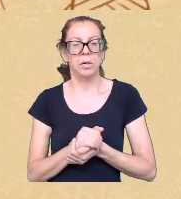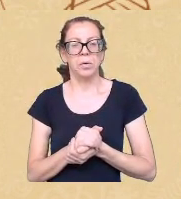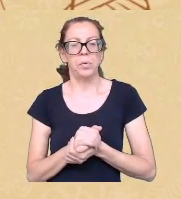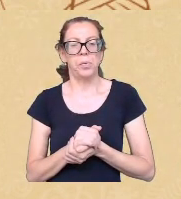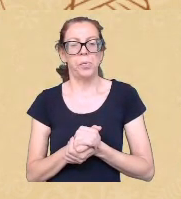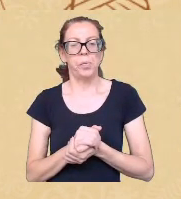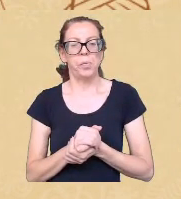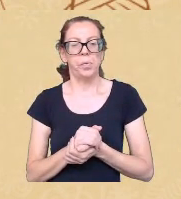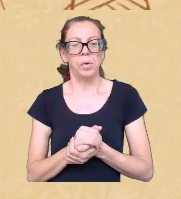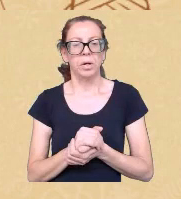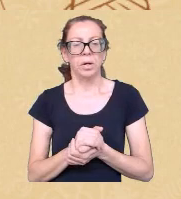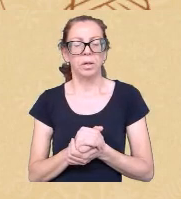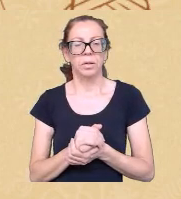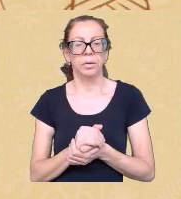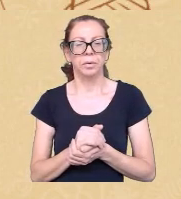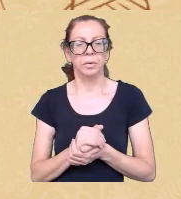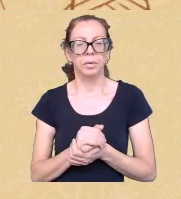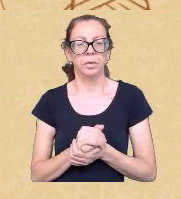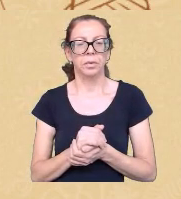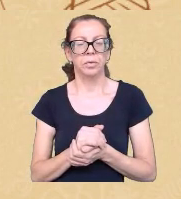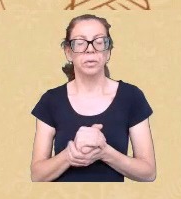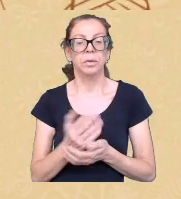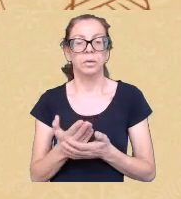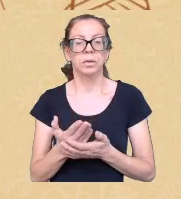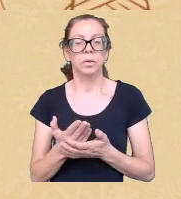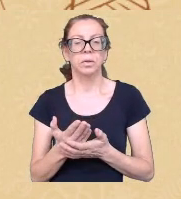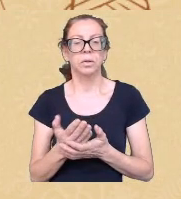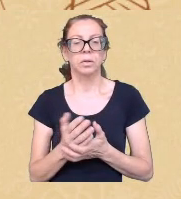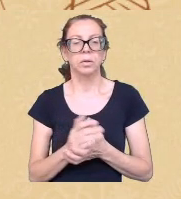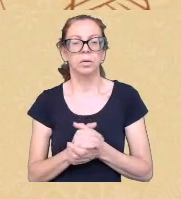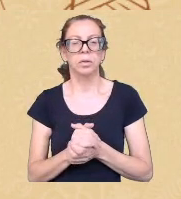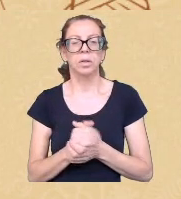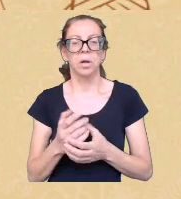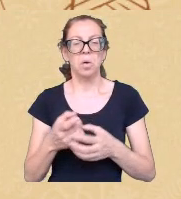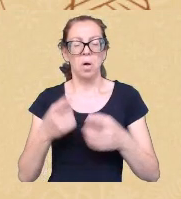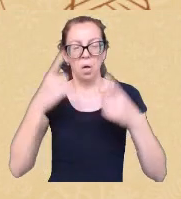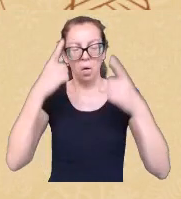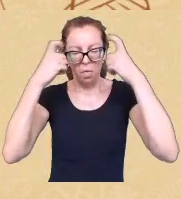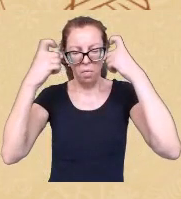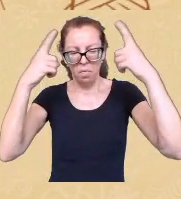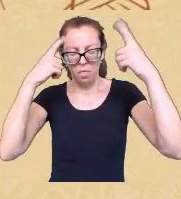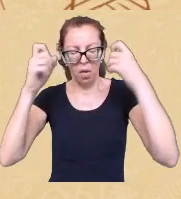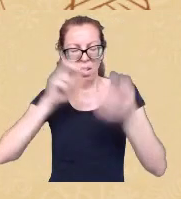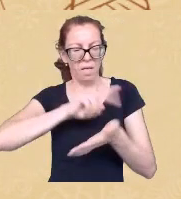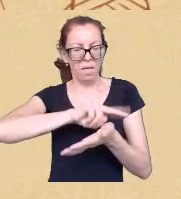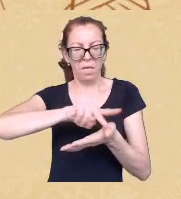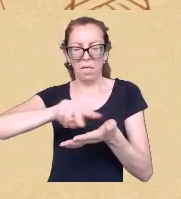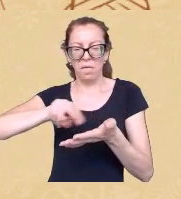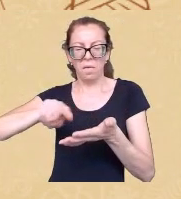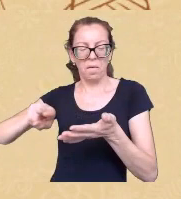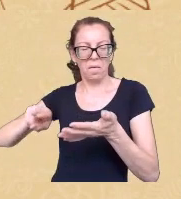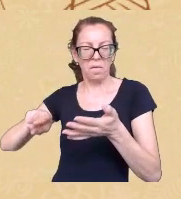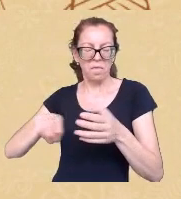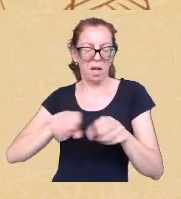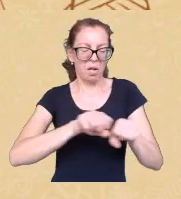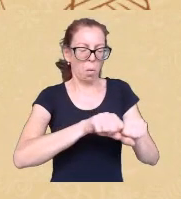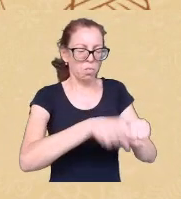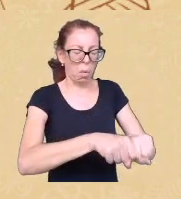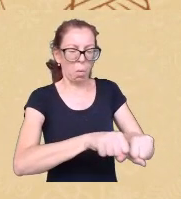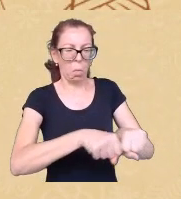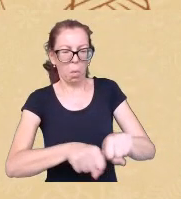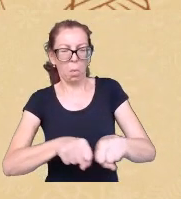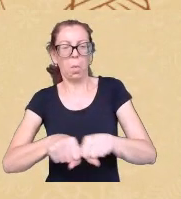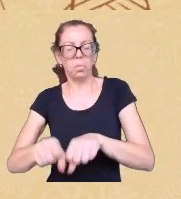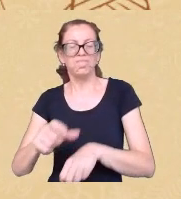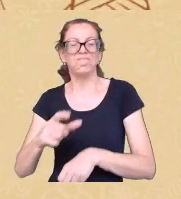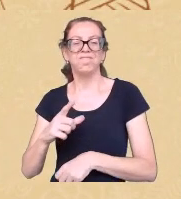ditadura militar registrou uma série de violências atrocidades um genocídio mesmo né e entre essas